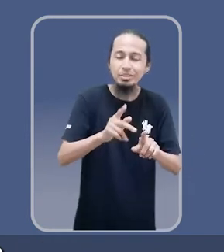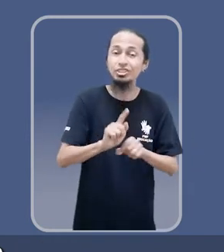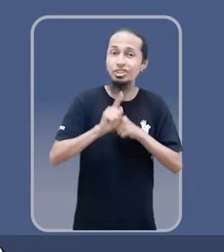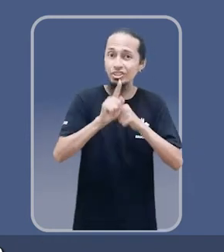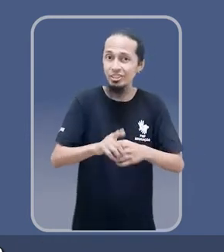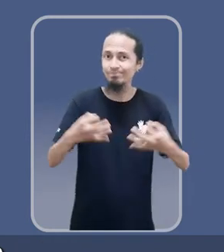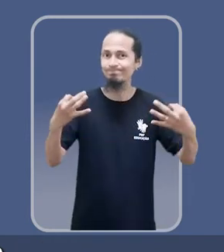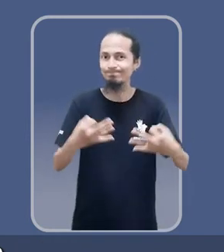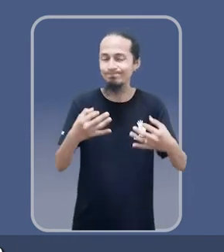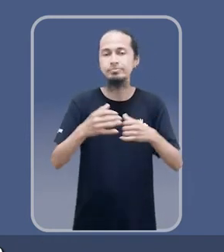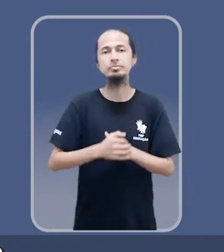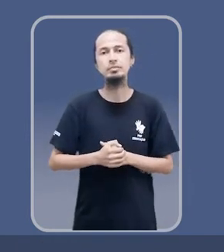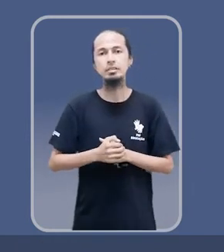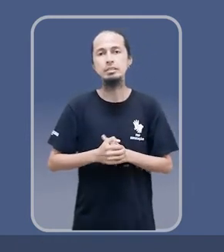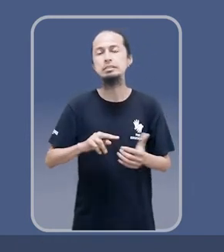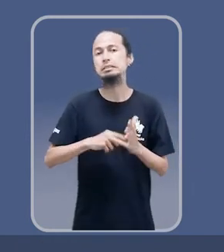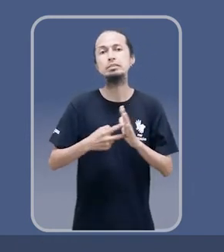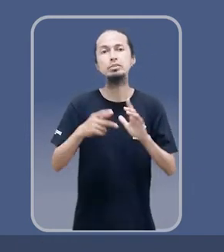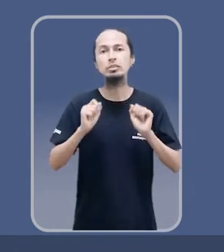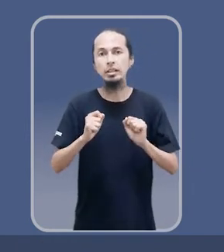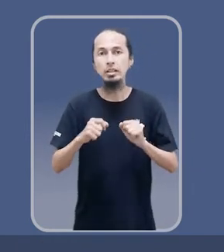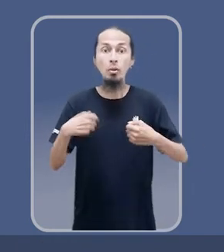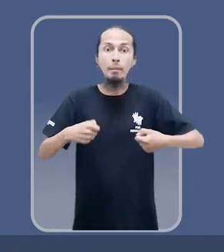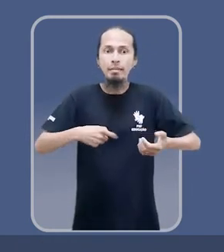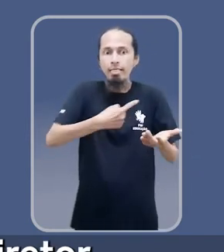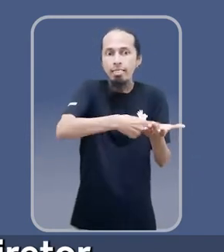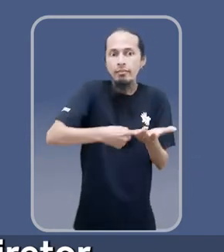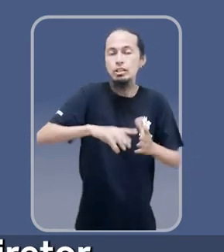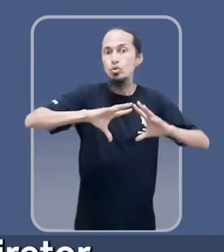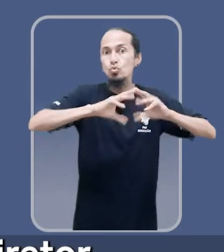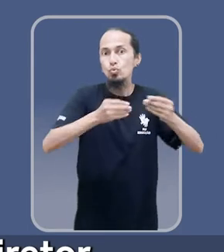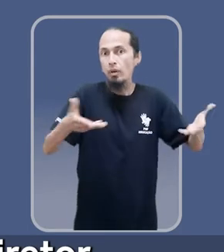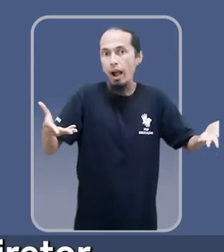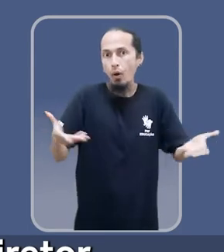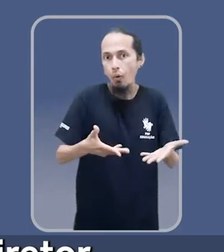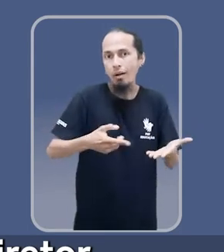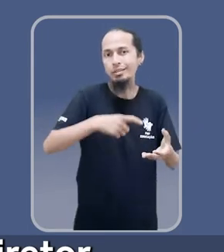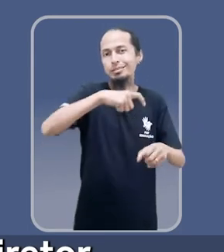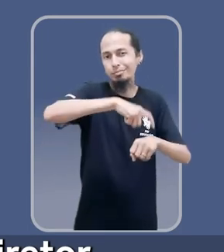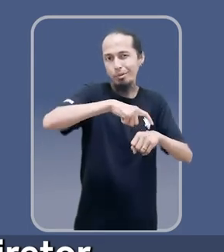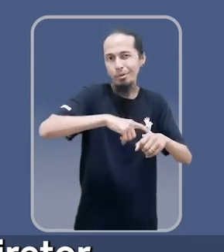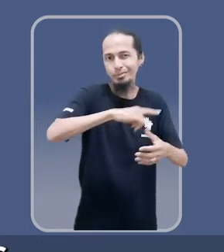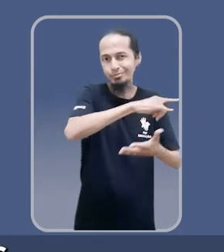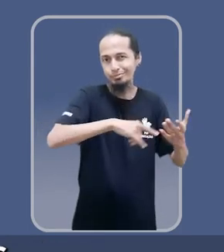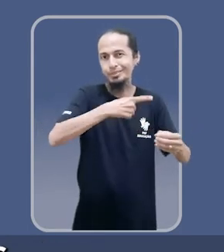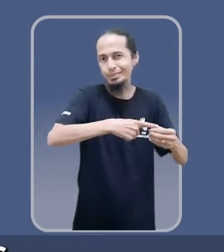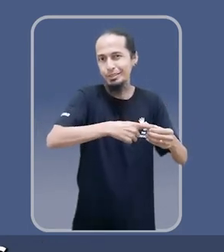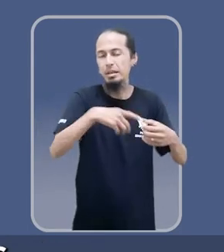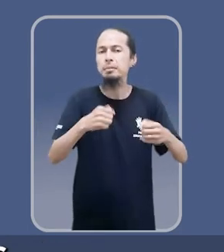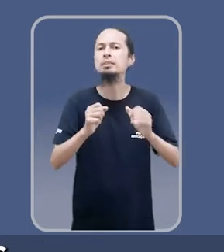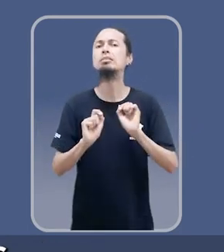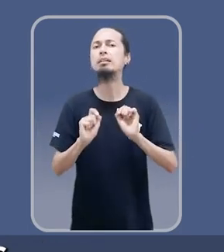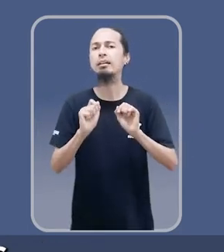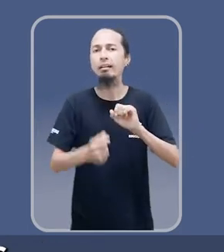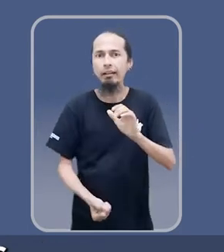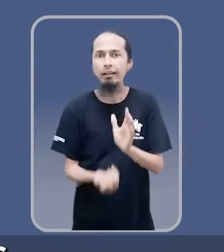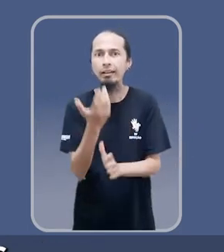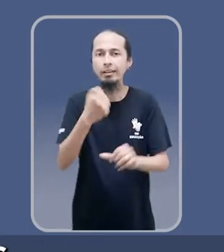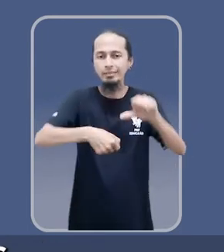adequada. Ou seja, não é necessário definir tudo nesse primeiro momento do Plano Diretor. A gente tem que criar